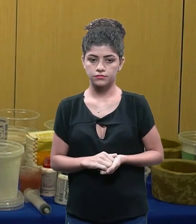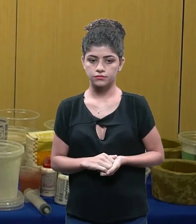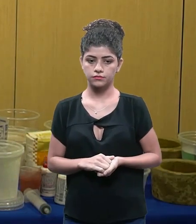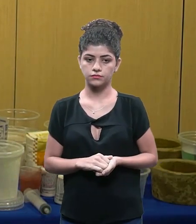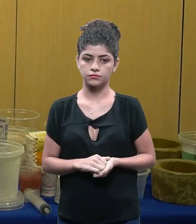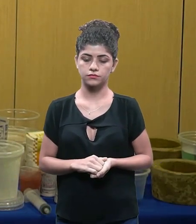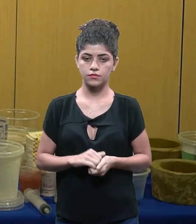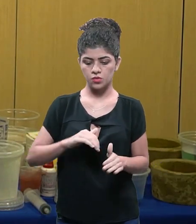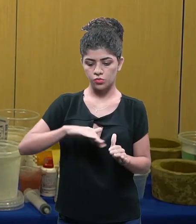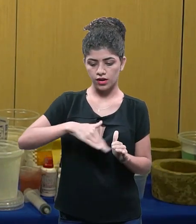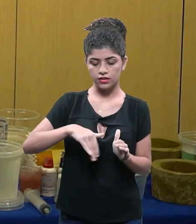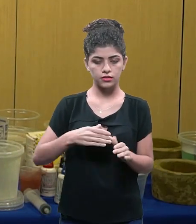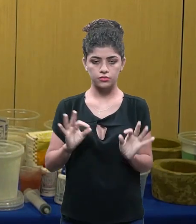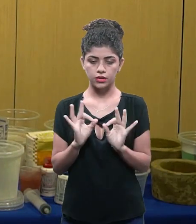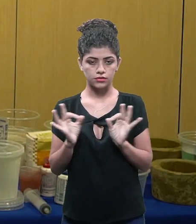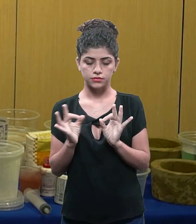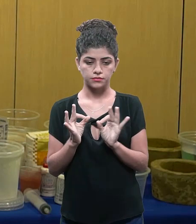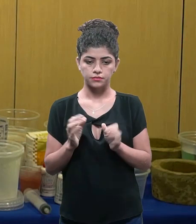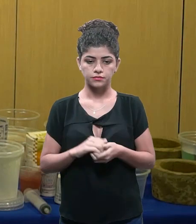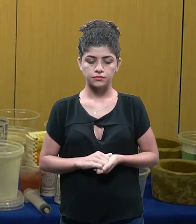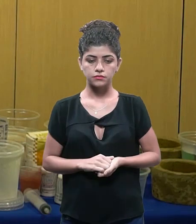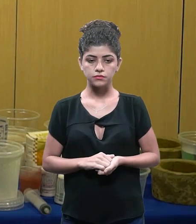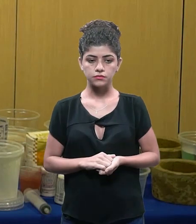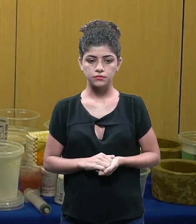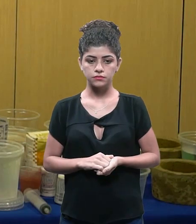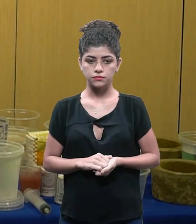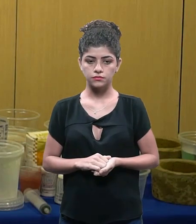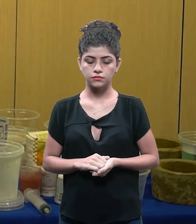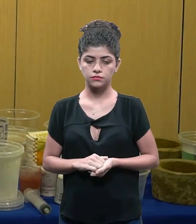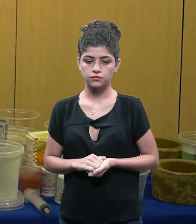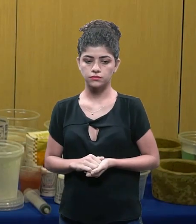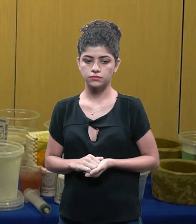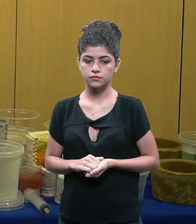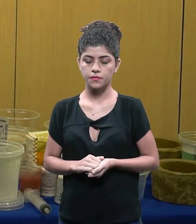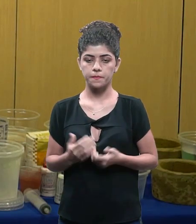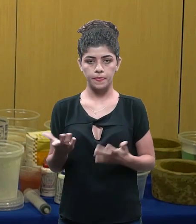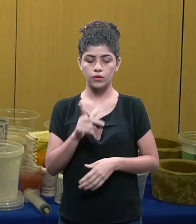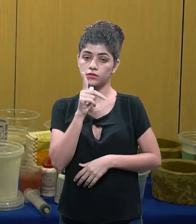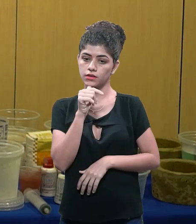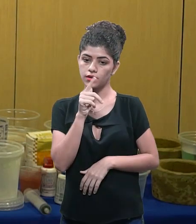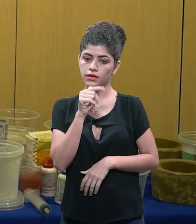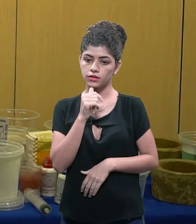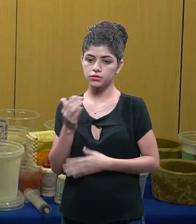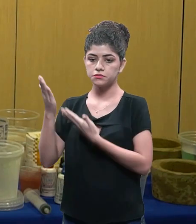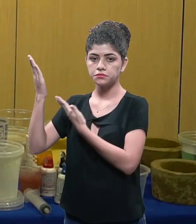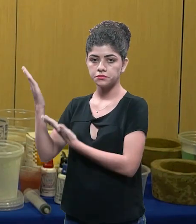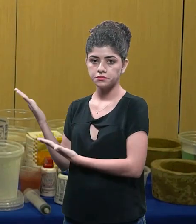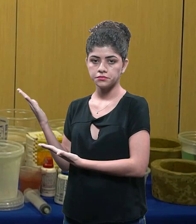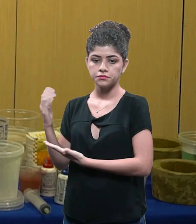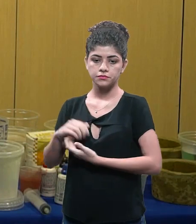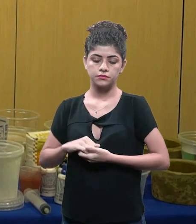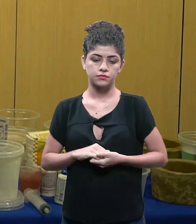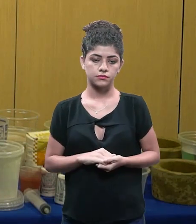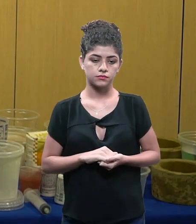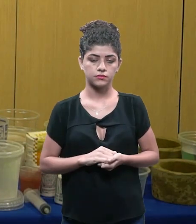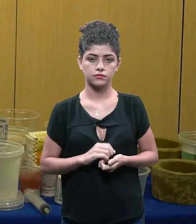preciso fazer aquele geralmente o pessoal faz um furo cônico e vai botando aos poucos eu posso abrir toda a massa pegar a água que tinha